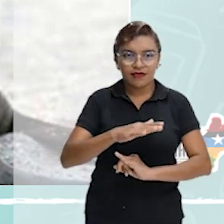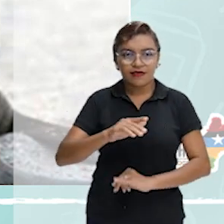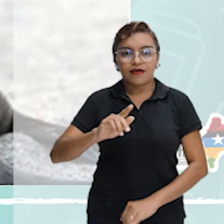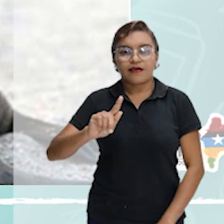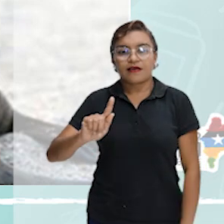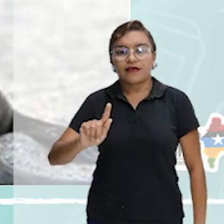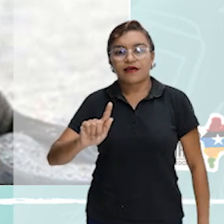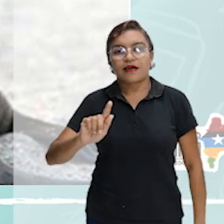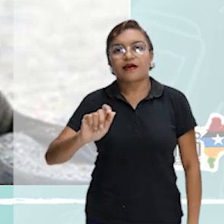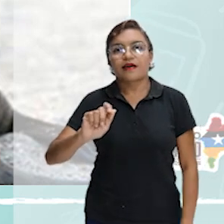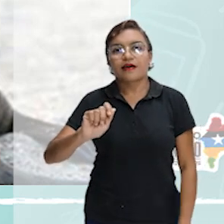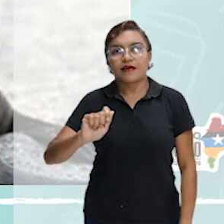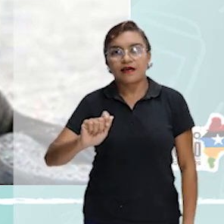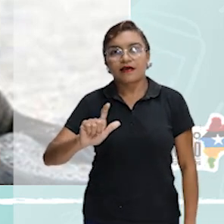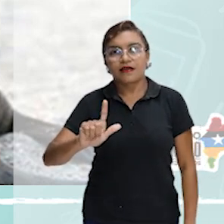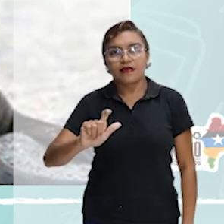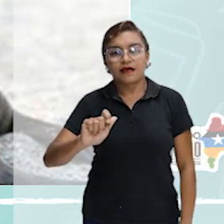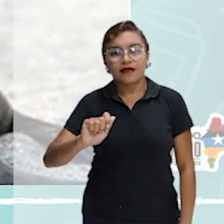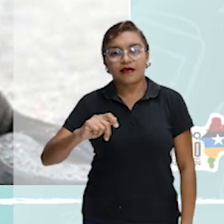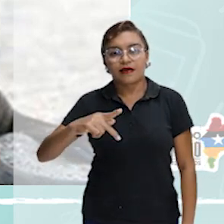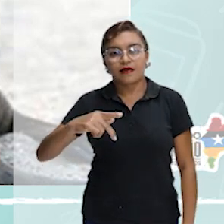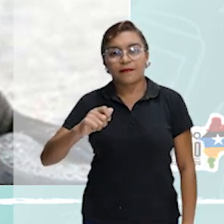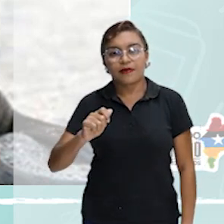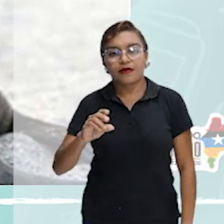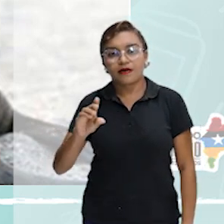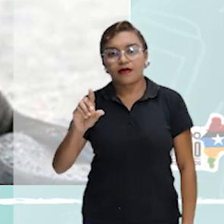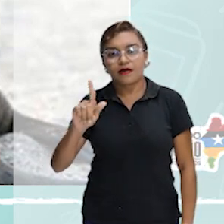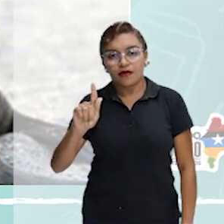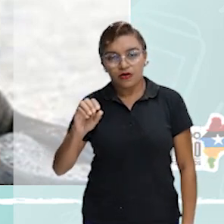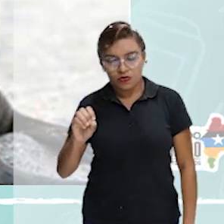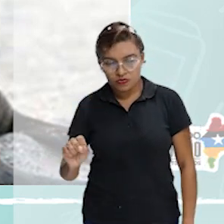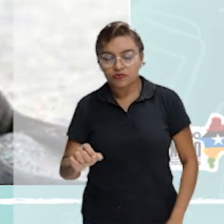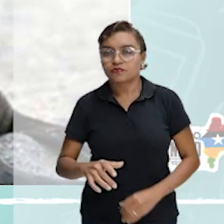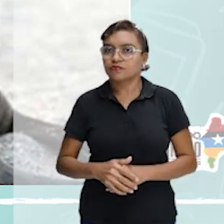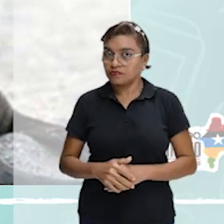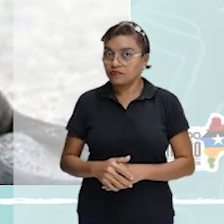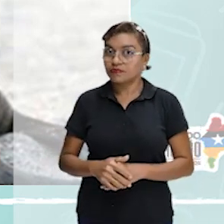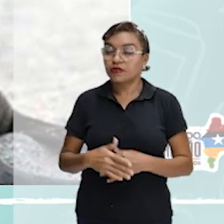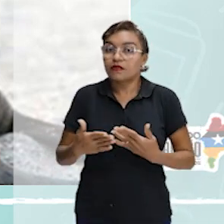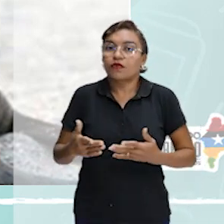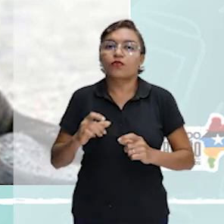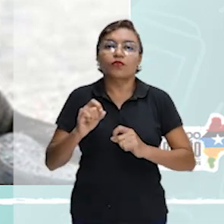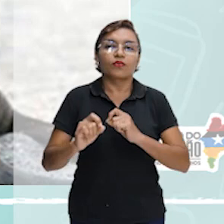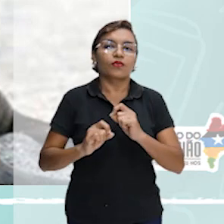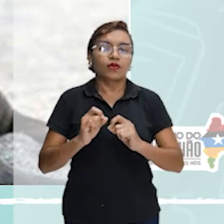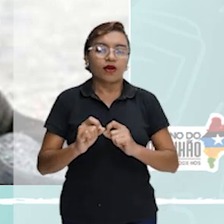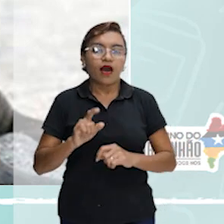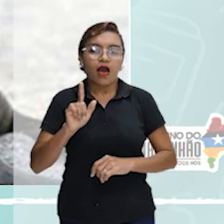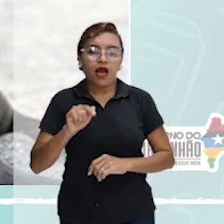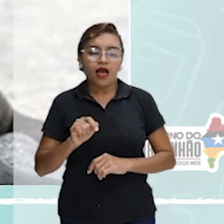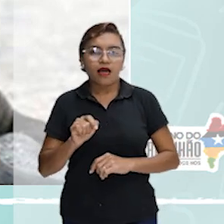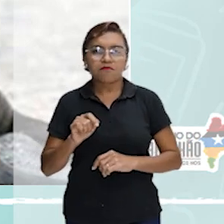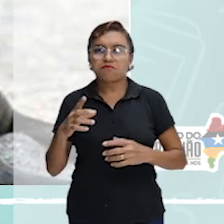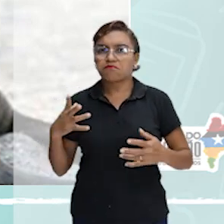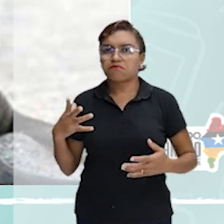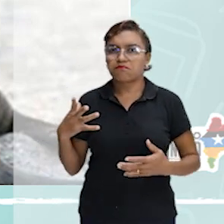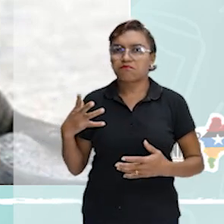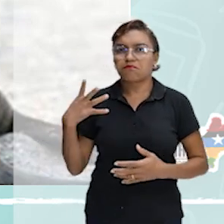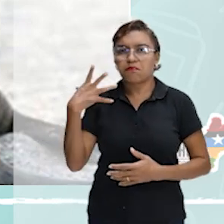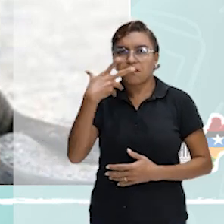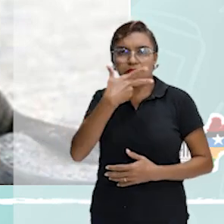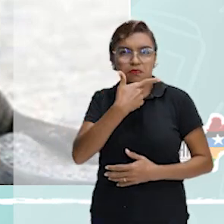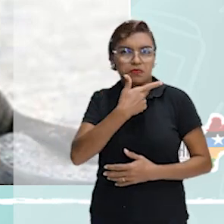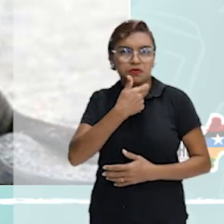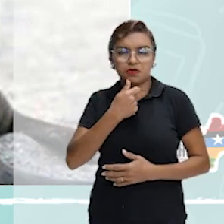Galápagos, tá? As duas formas estão corretas de se chamar. Então, é um berço maravilhoso